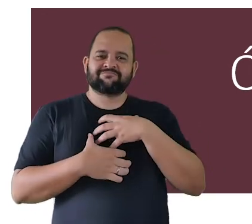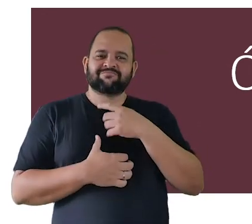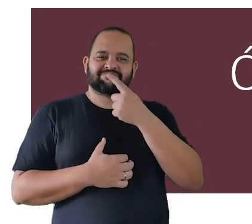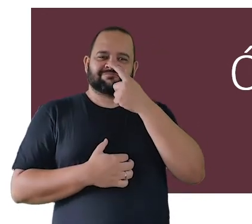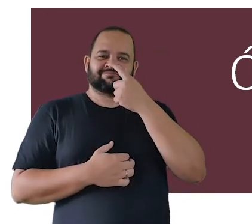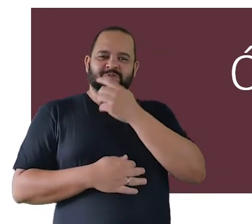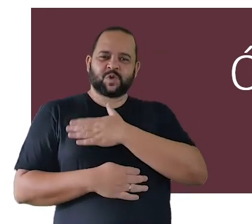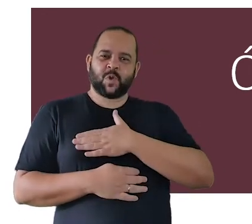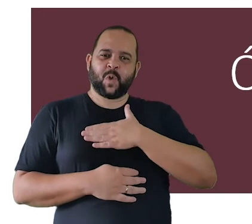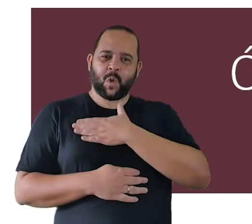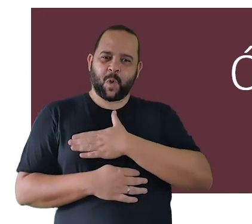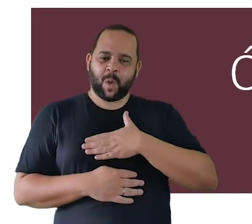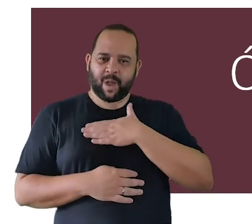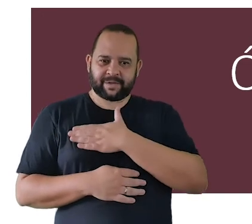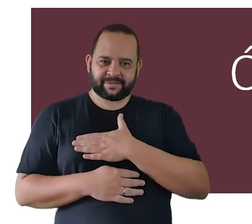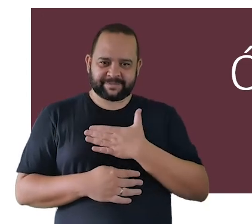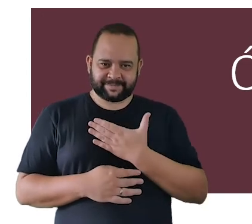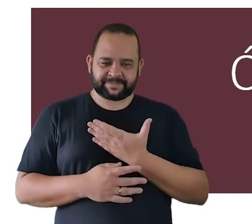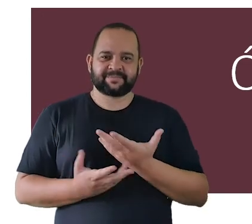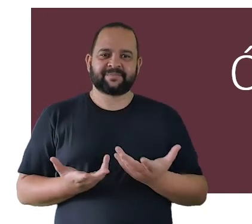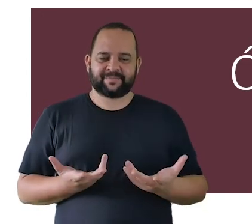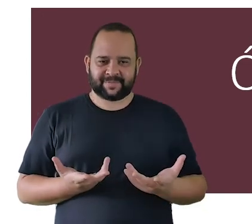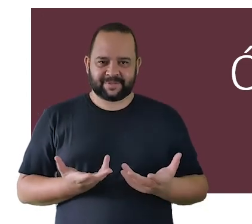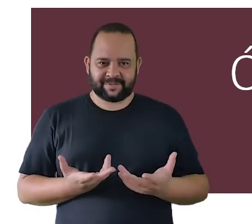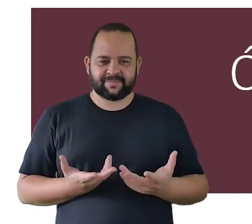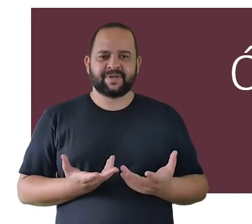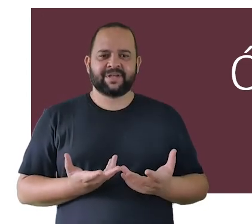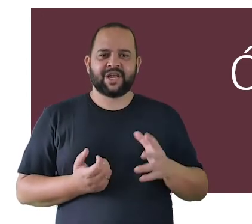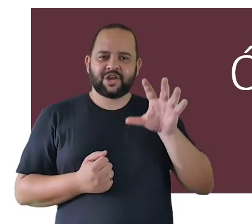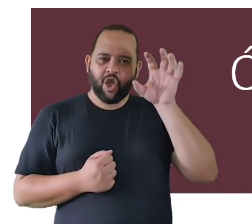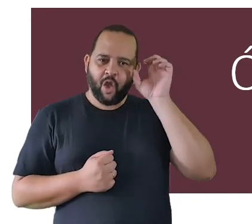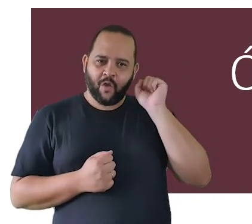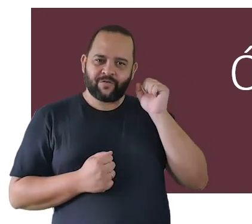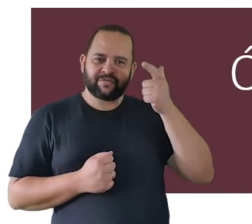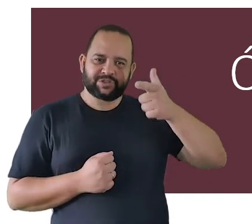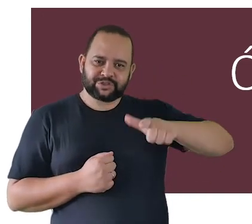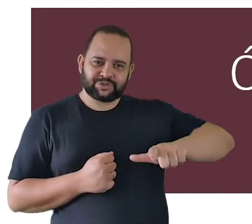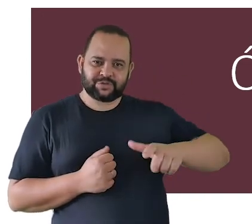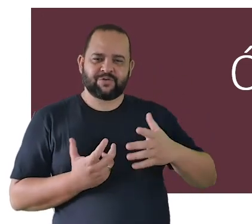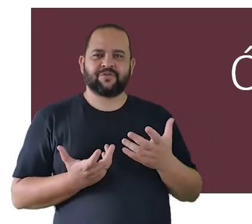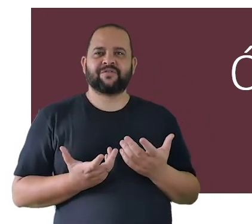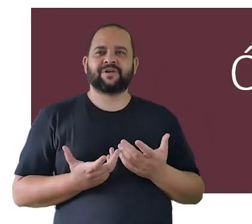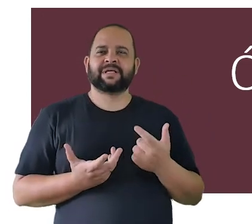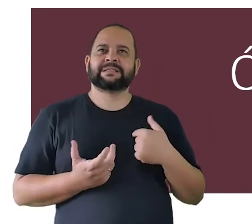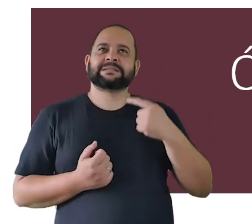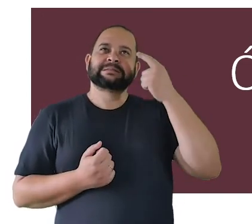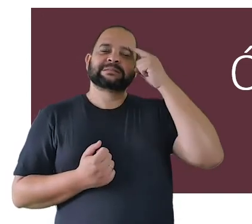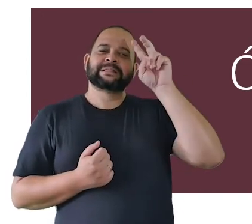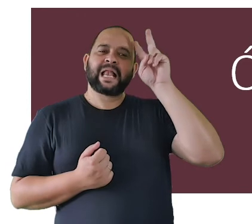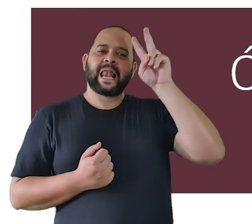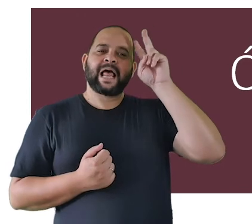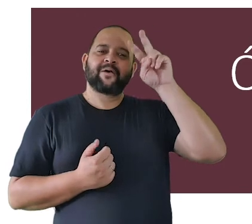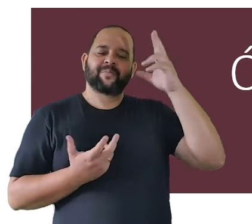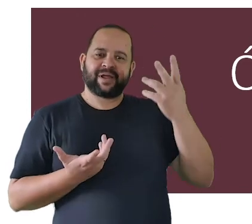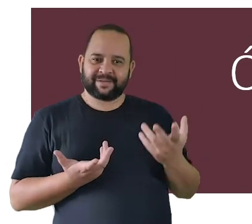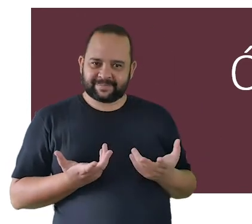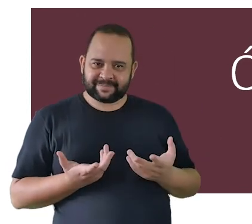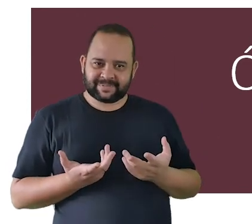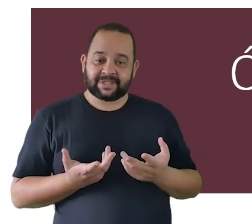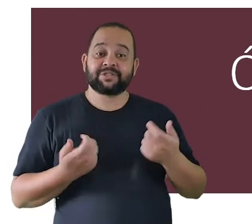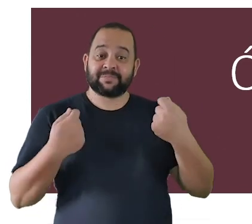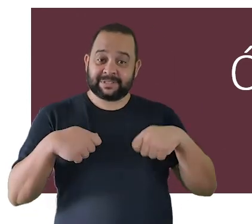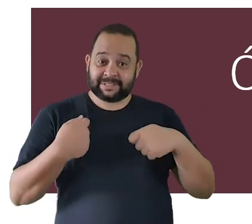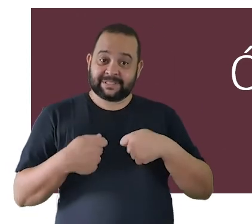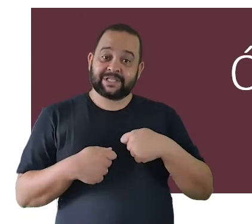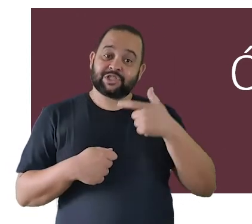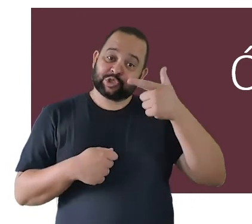mundo e para a gente ouvir de novo essa música a gente ou tinha que no teatro de novo ou aprendia a